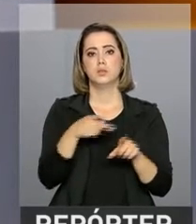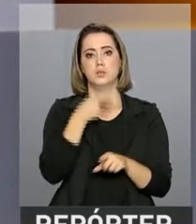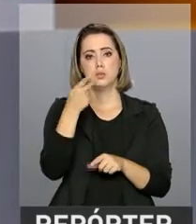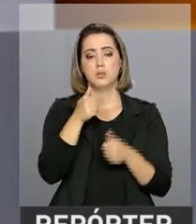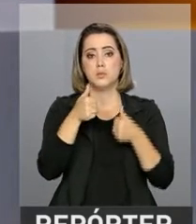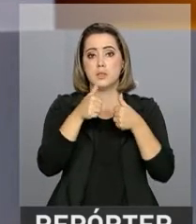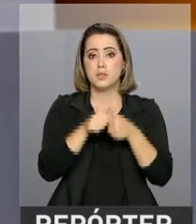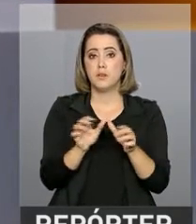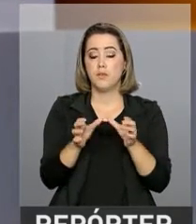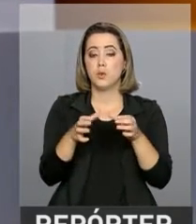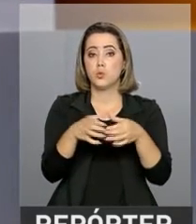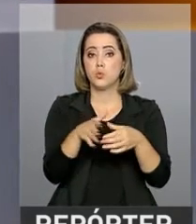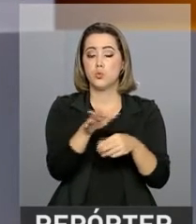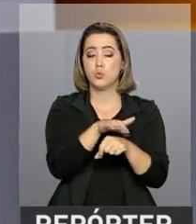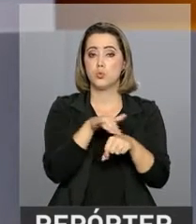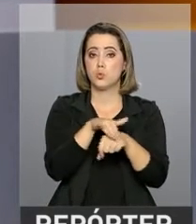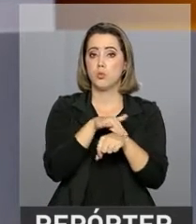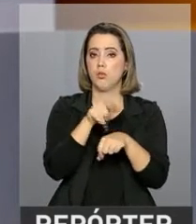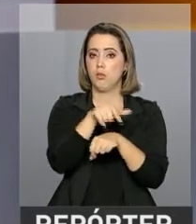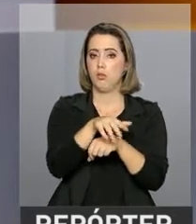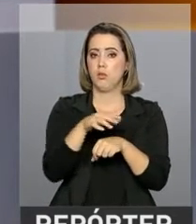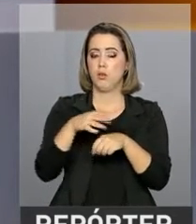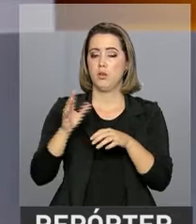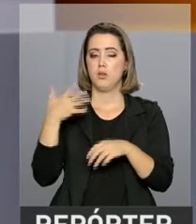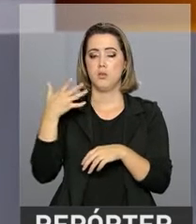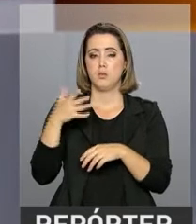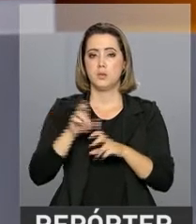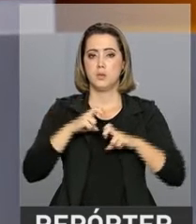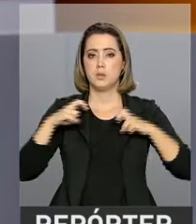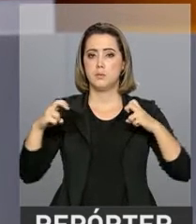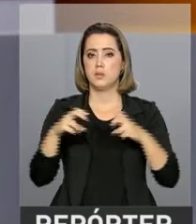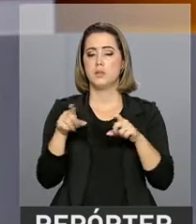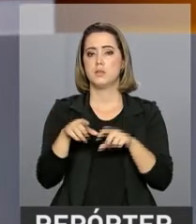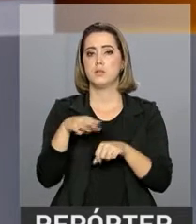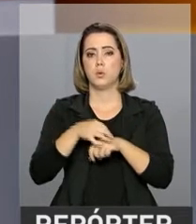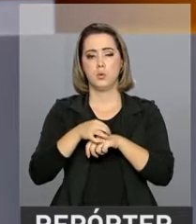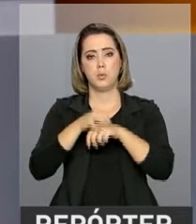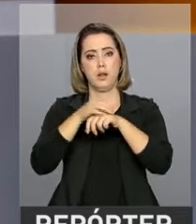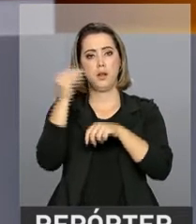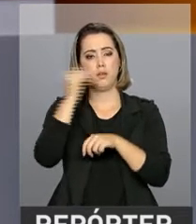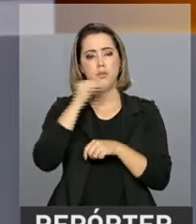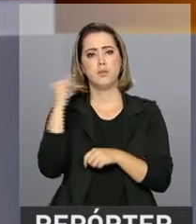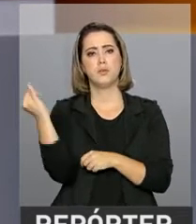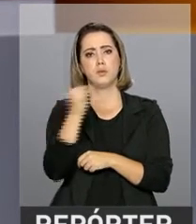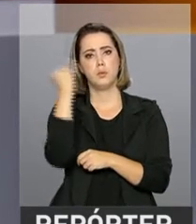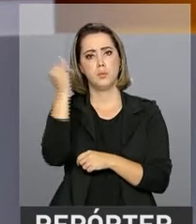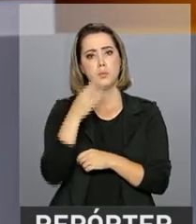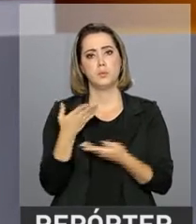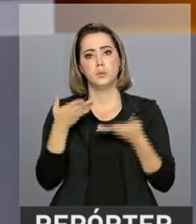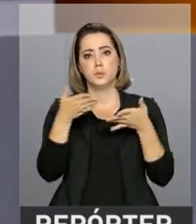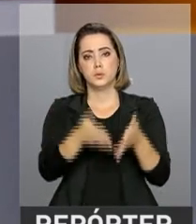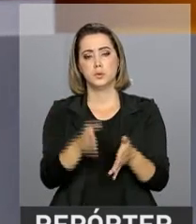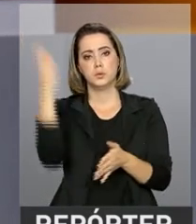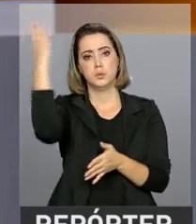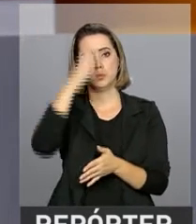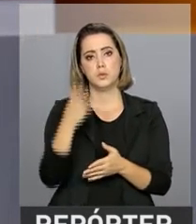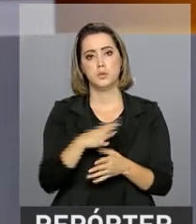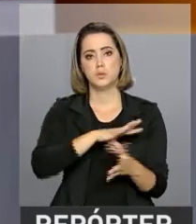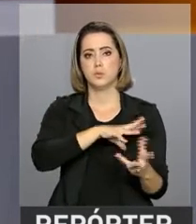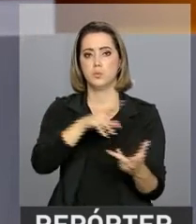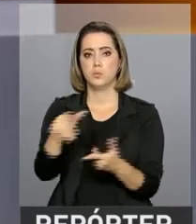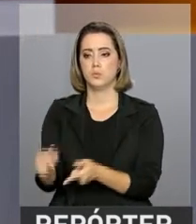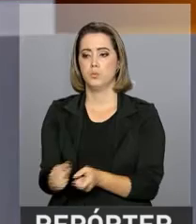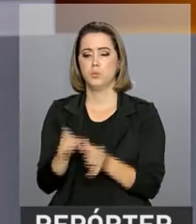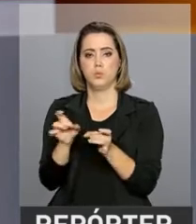também esteve na audiência sobre a operação Carne Fraca e falou sobre a importância da participação brasileira no mercado internacional de